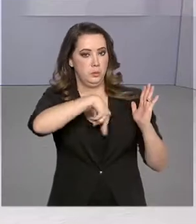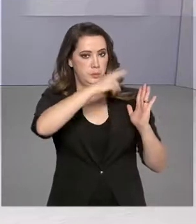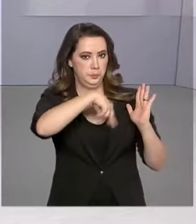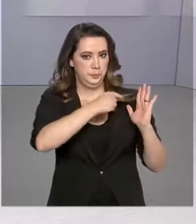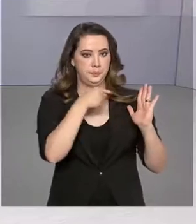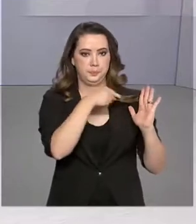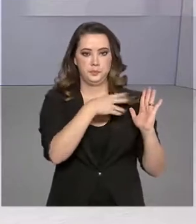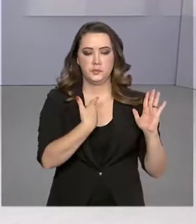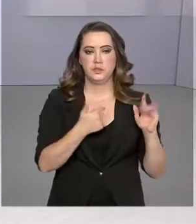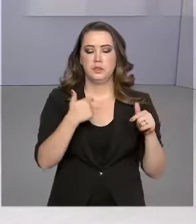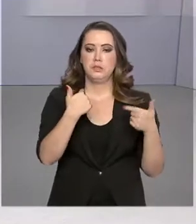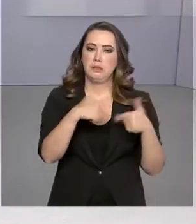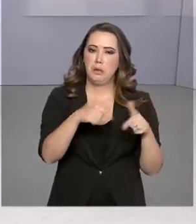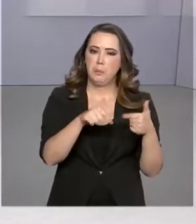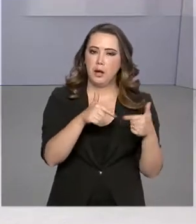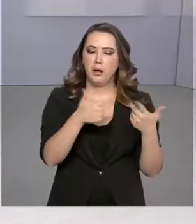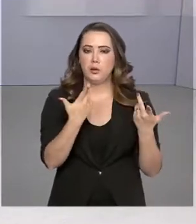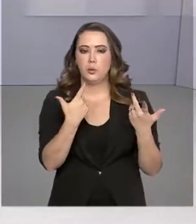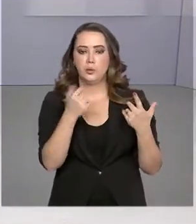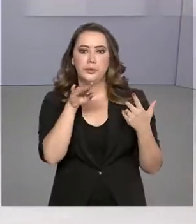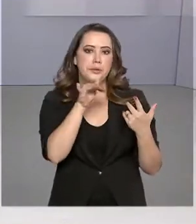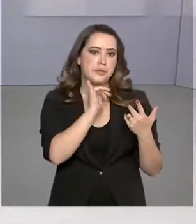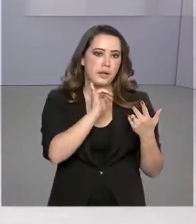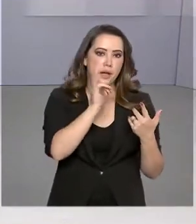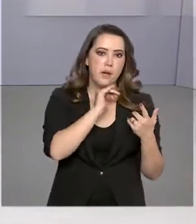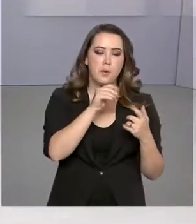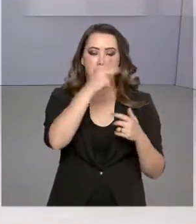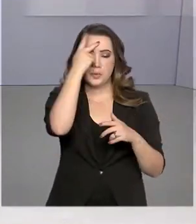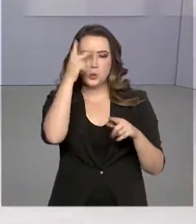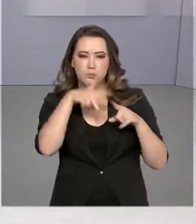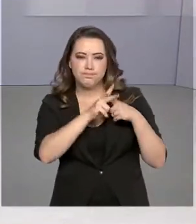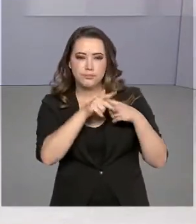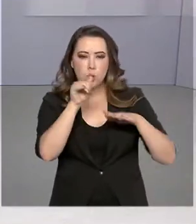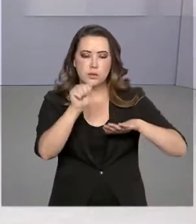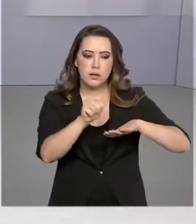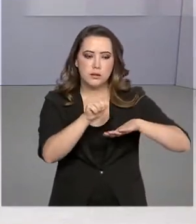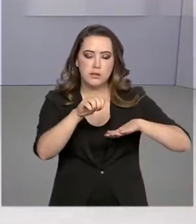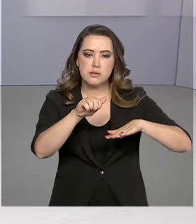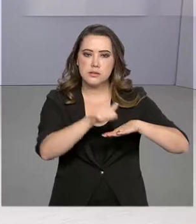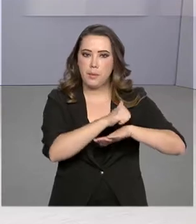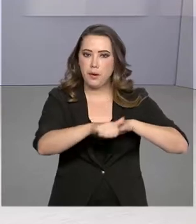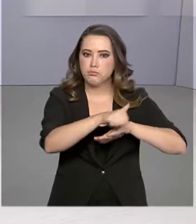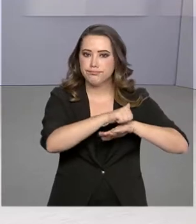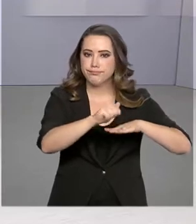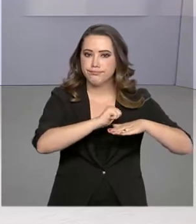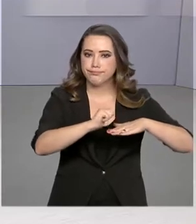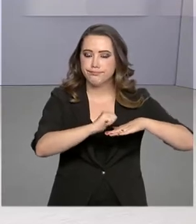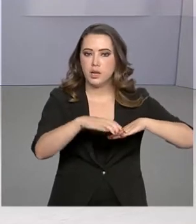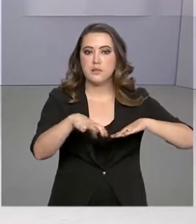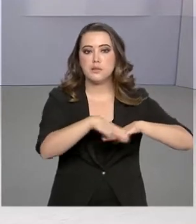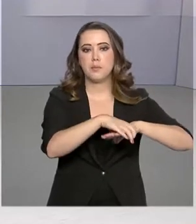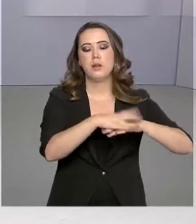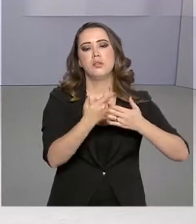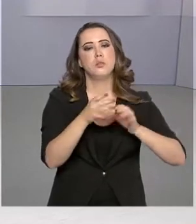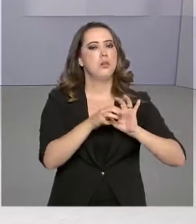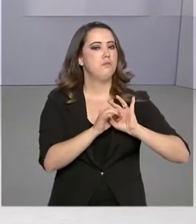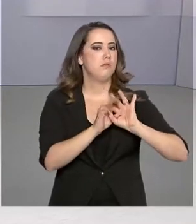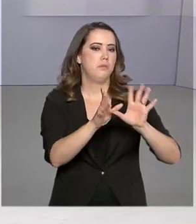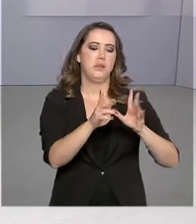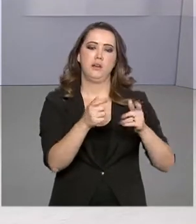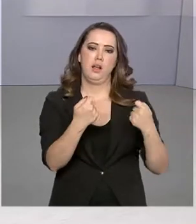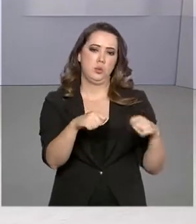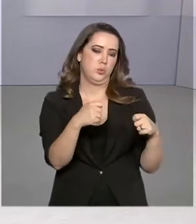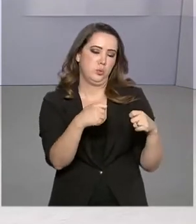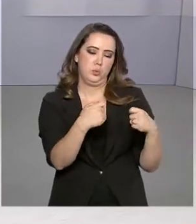atividades de baixo risco, como a de um sapateiro, por exemplo, ficam isentas da necessidade de liberação por parte do poder público